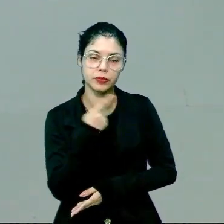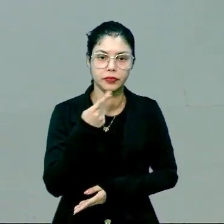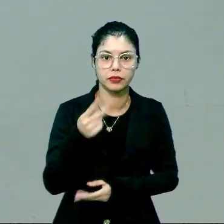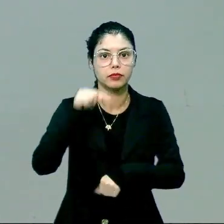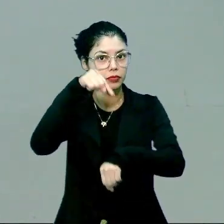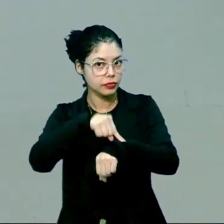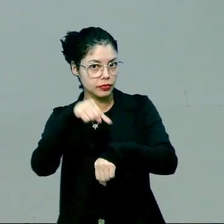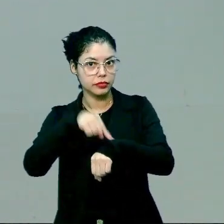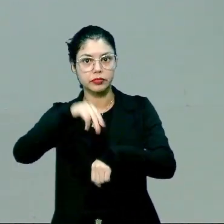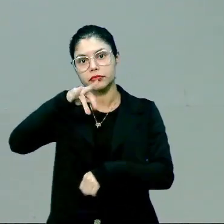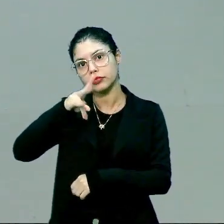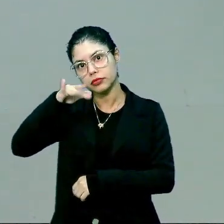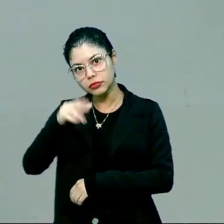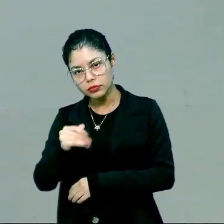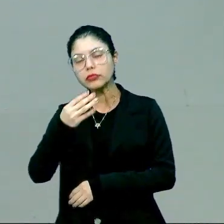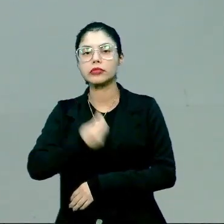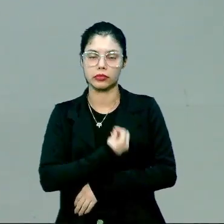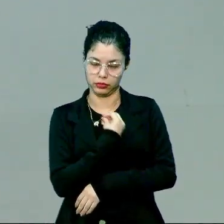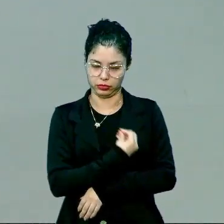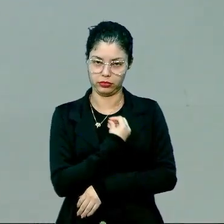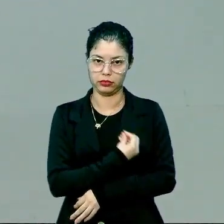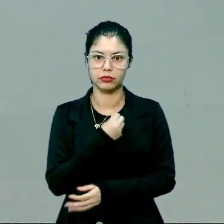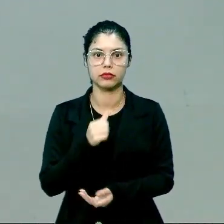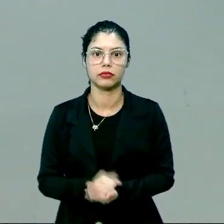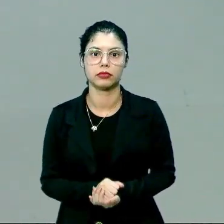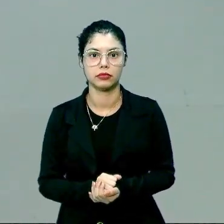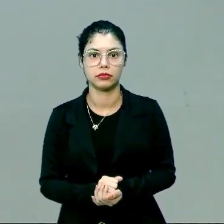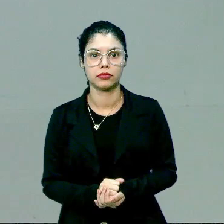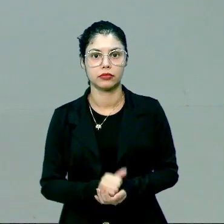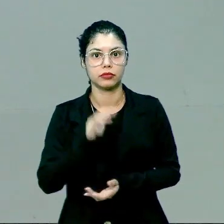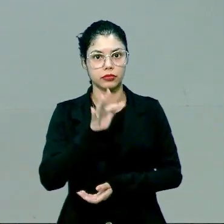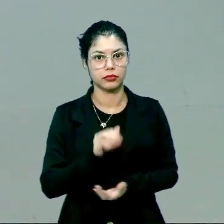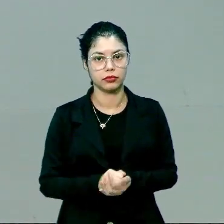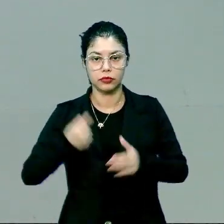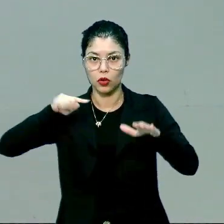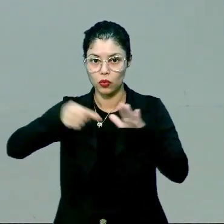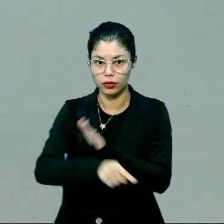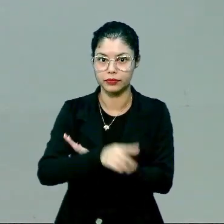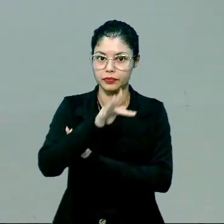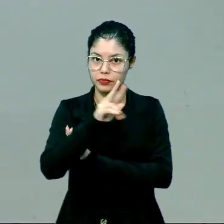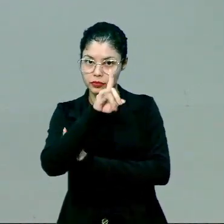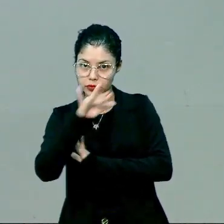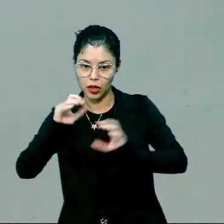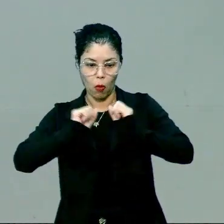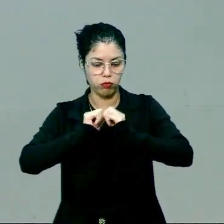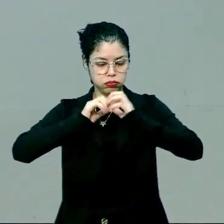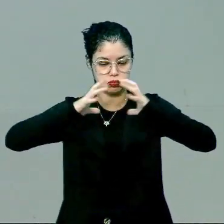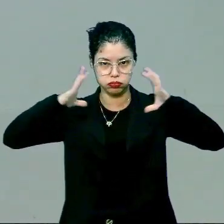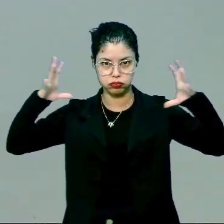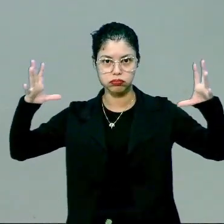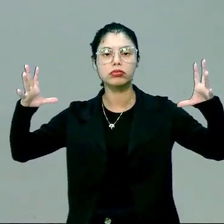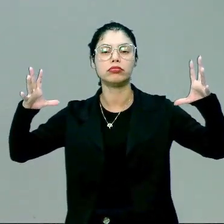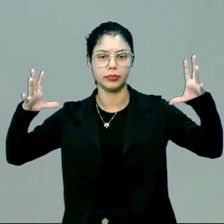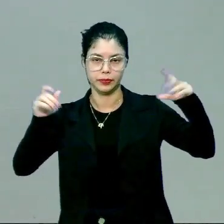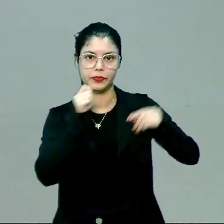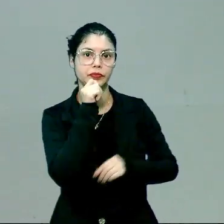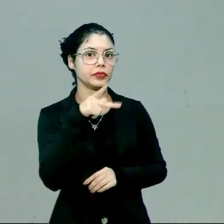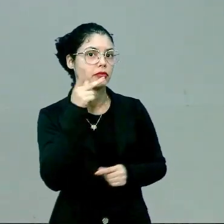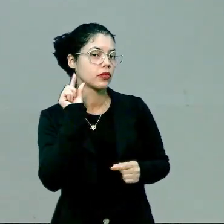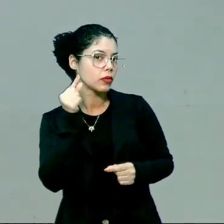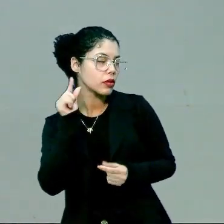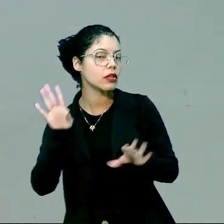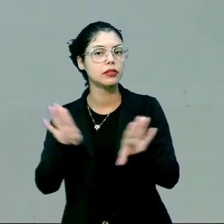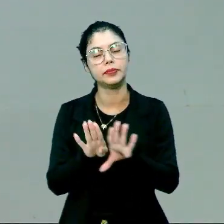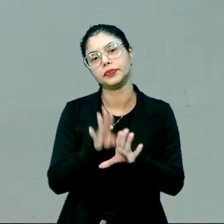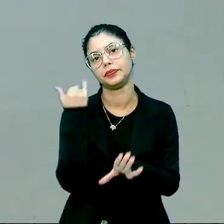tempo de meia-vida, que é decaimento radioativo, fissão e fusão nuclear. Nessa aula nós vamos falar um pouquinho